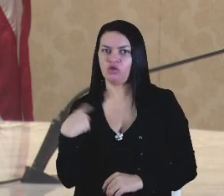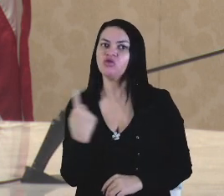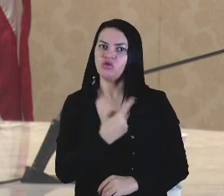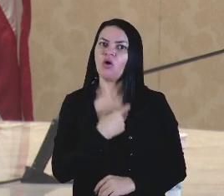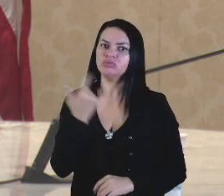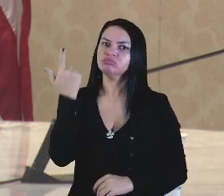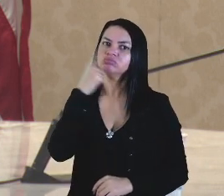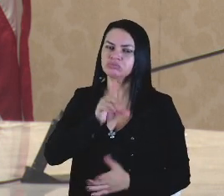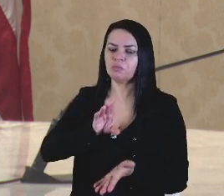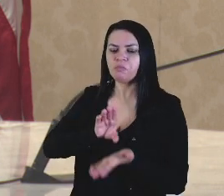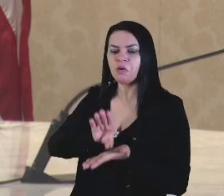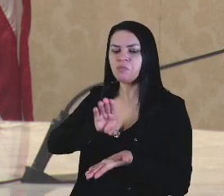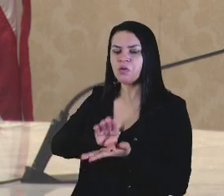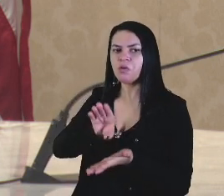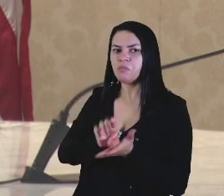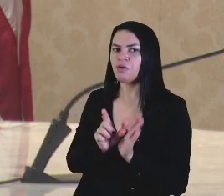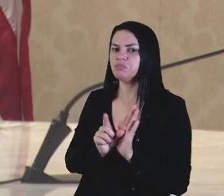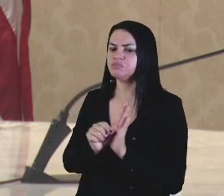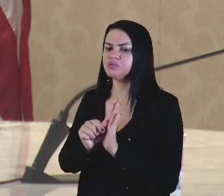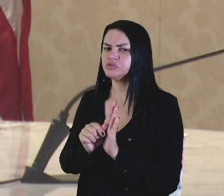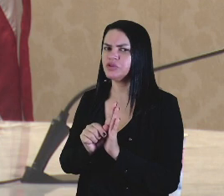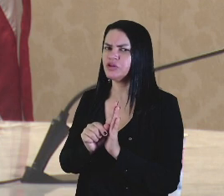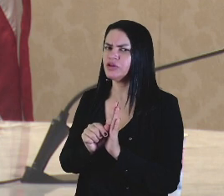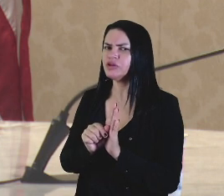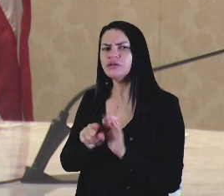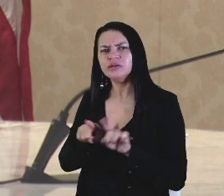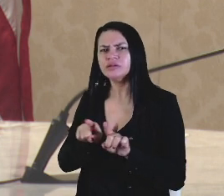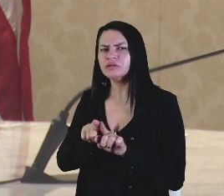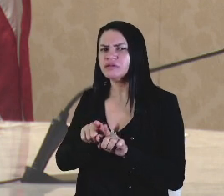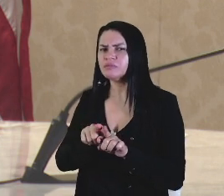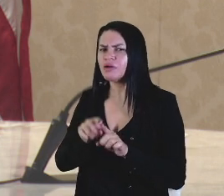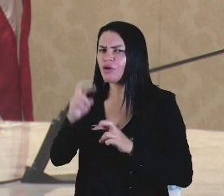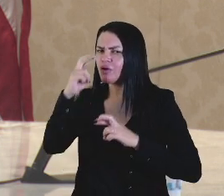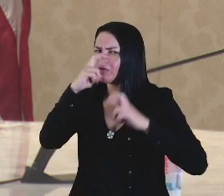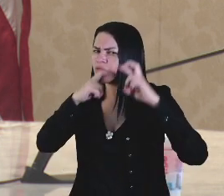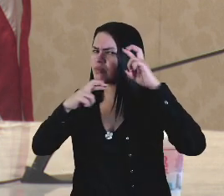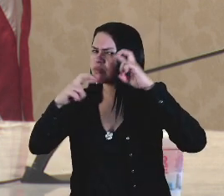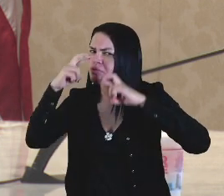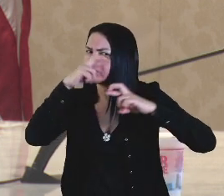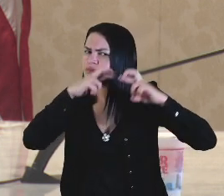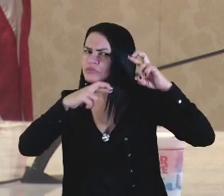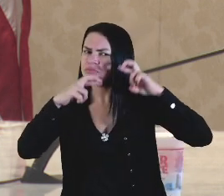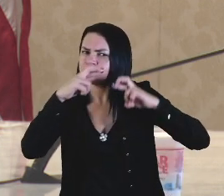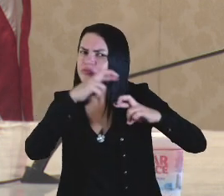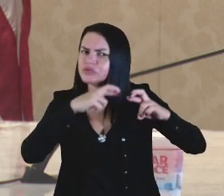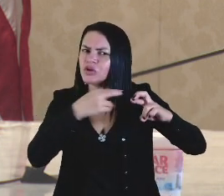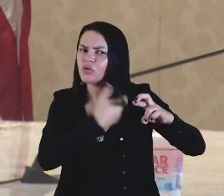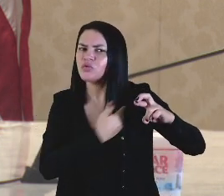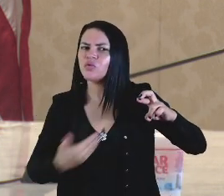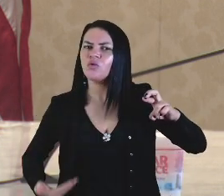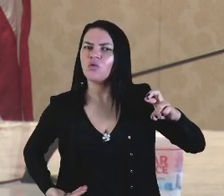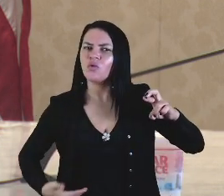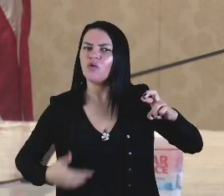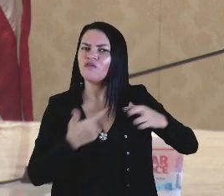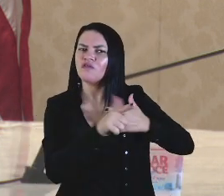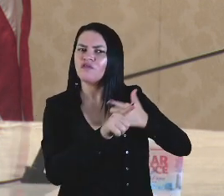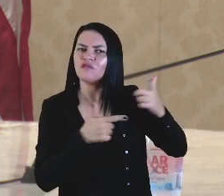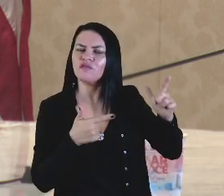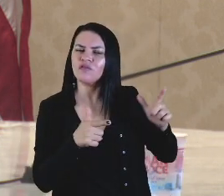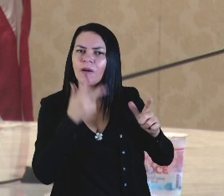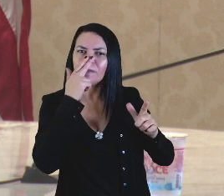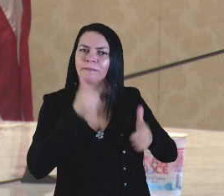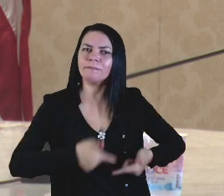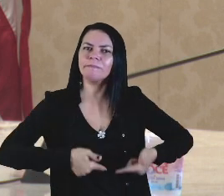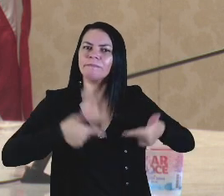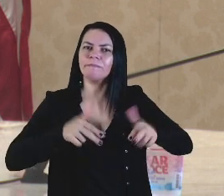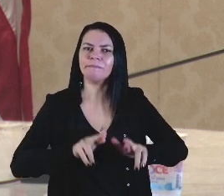e ao mesmo tempo olhar das outras esferas de governo, nesse momento tão desafiador por